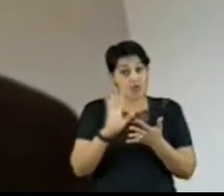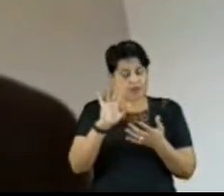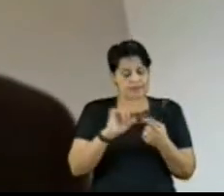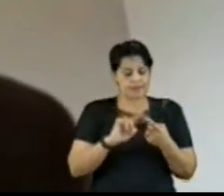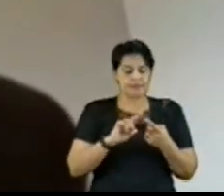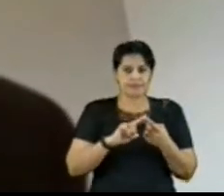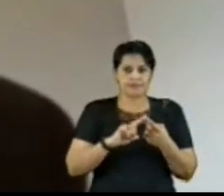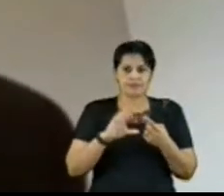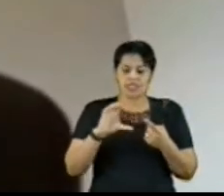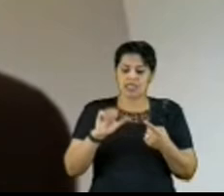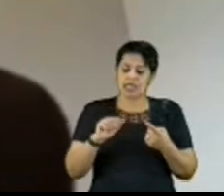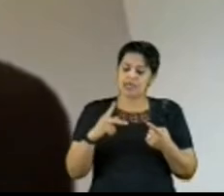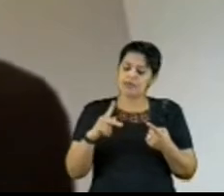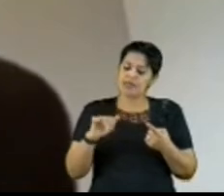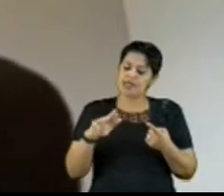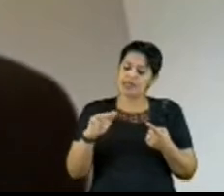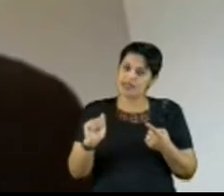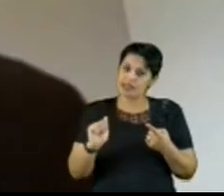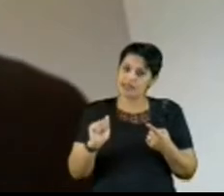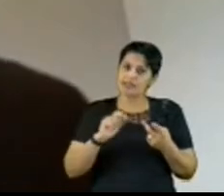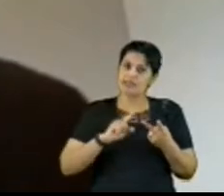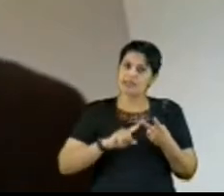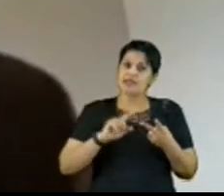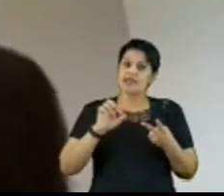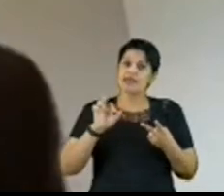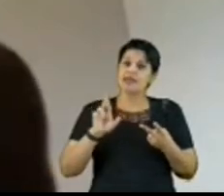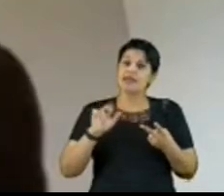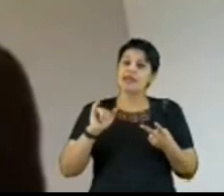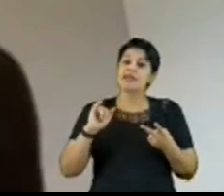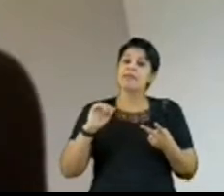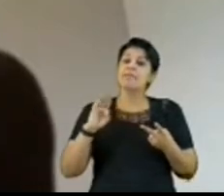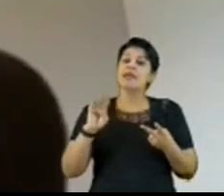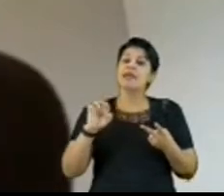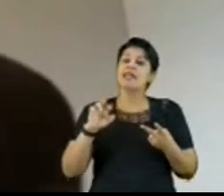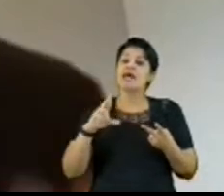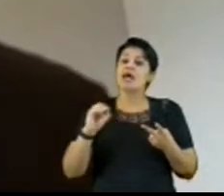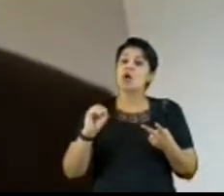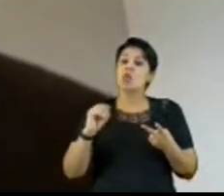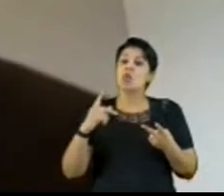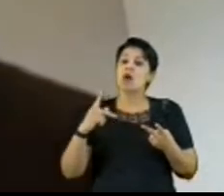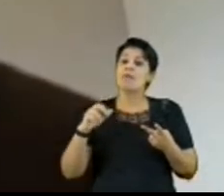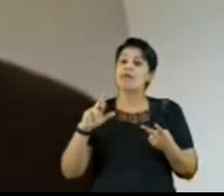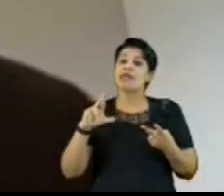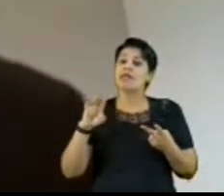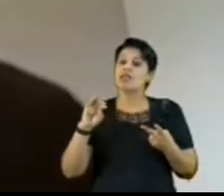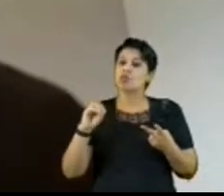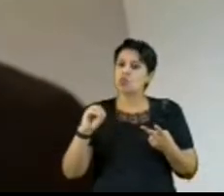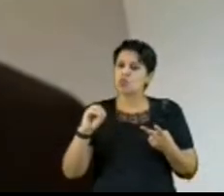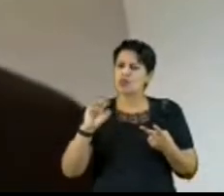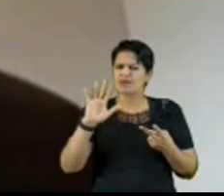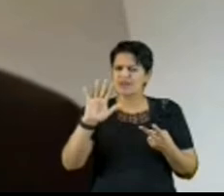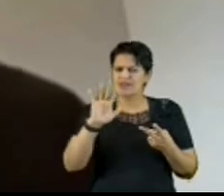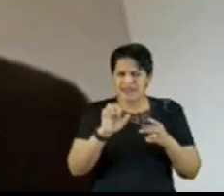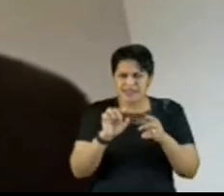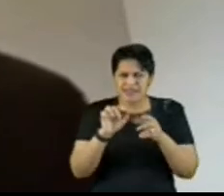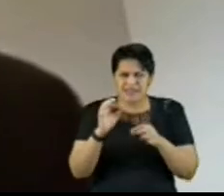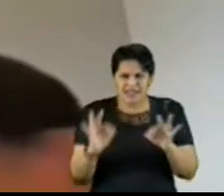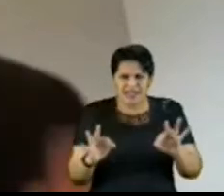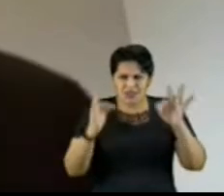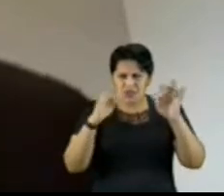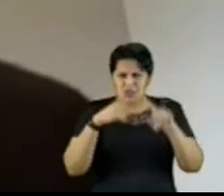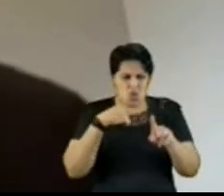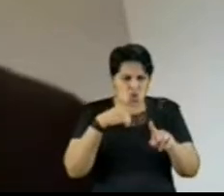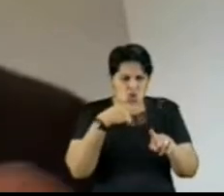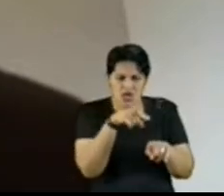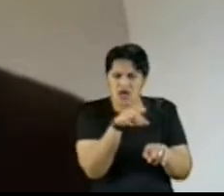Campinas e Ribeirão Preto. Imagine, senhores, se uma tecnologia não é viável para uso imediato em Campinas,